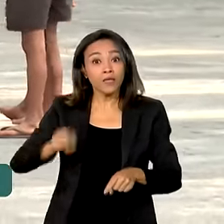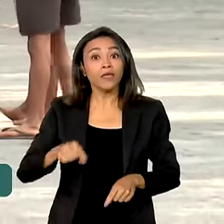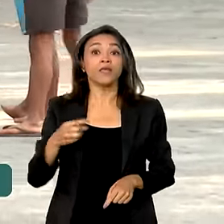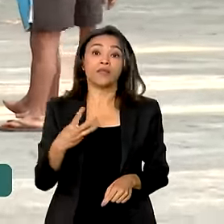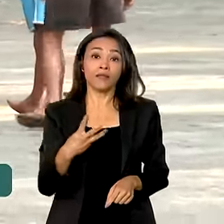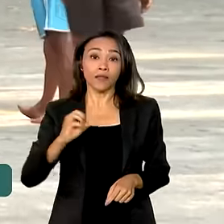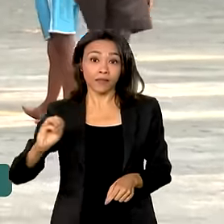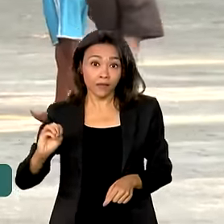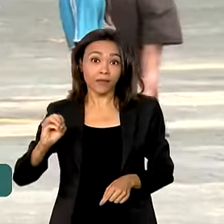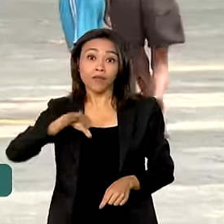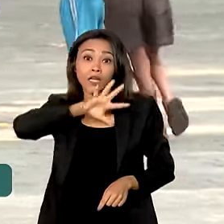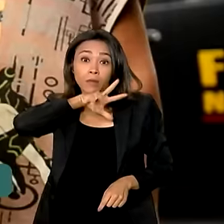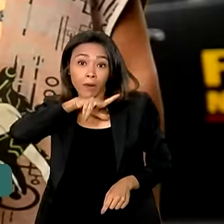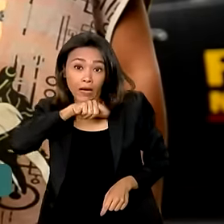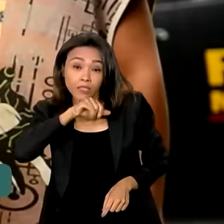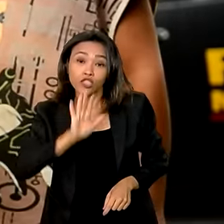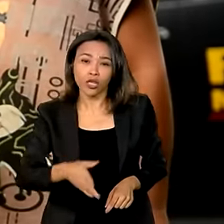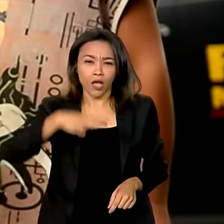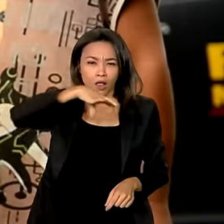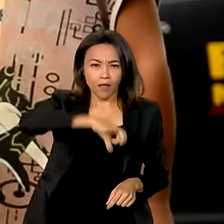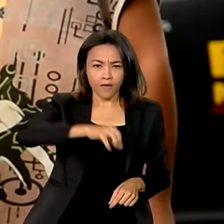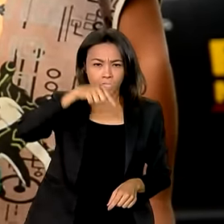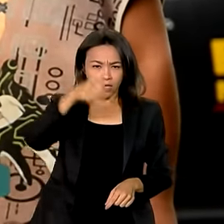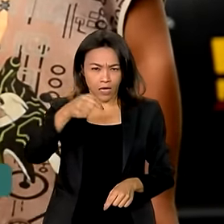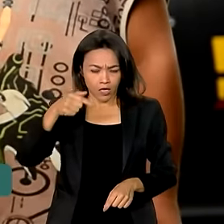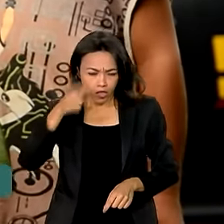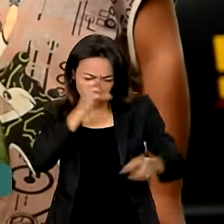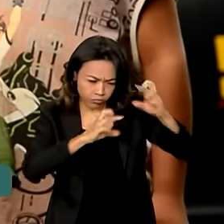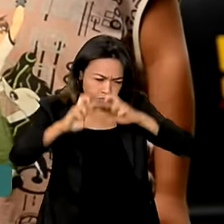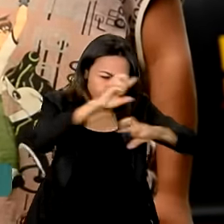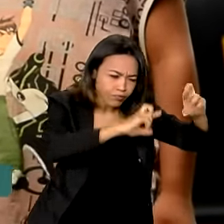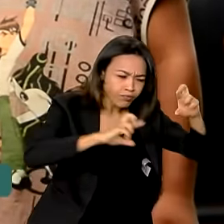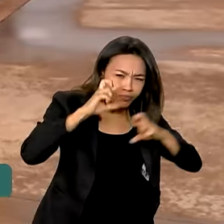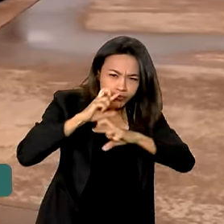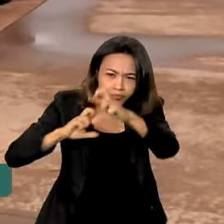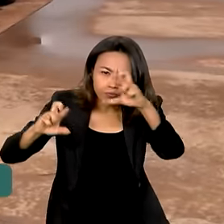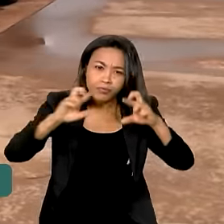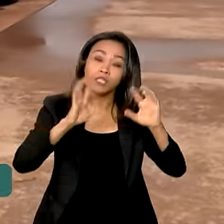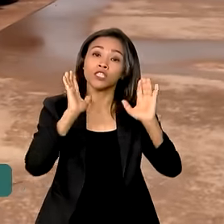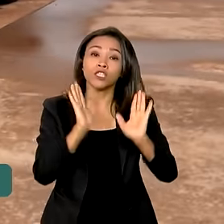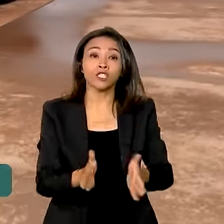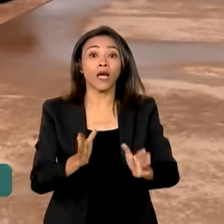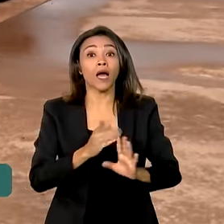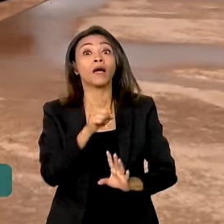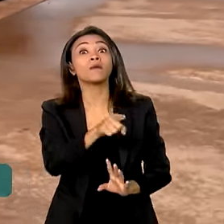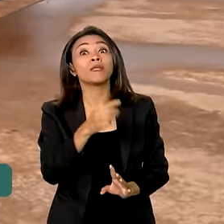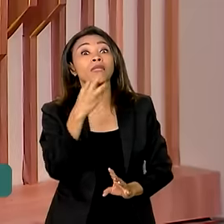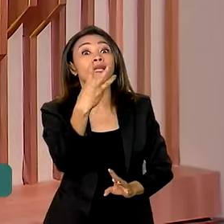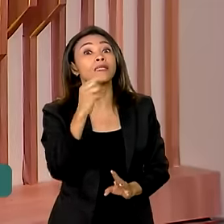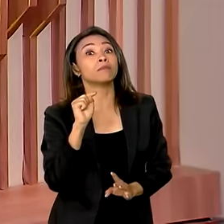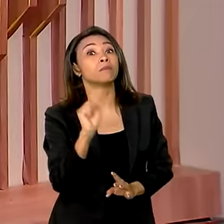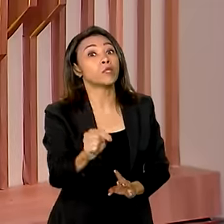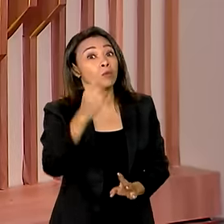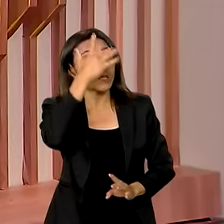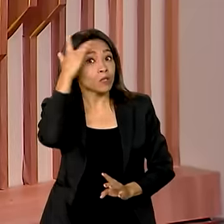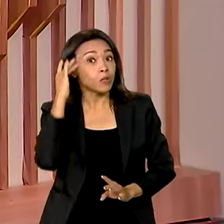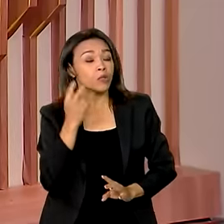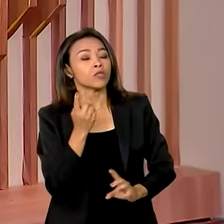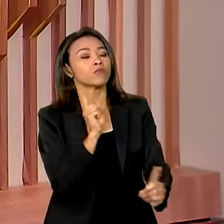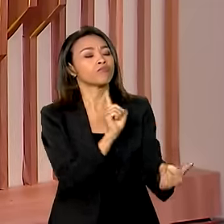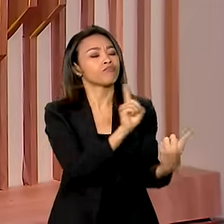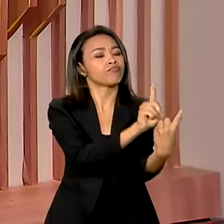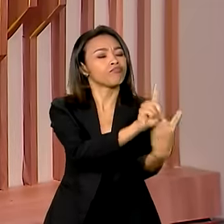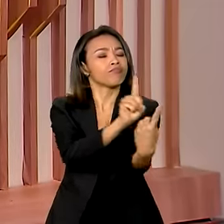fizeram também 97 fiscalizações ambientais e abordaram cerca de 3 mil pessoas. Além das